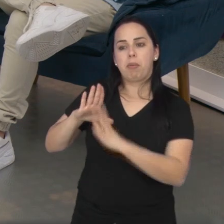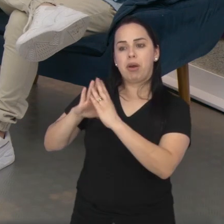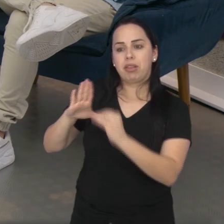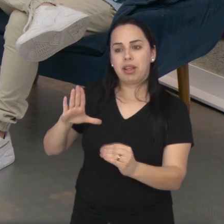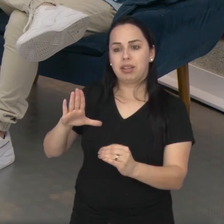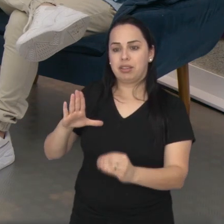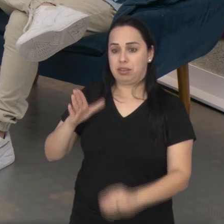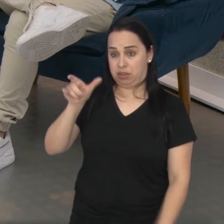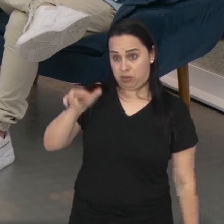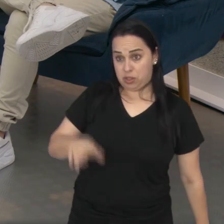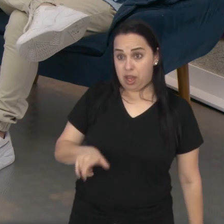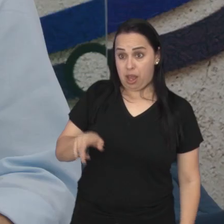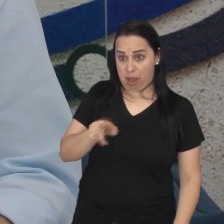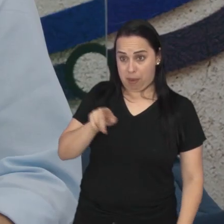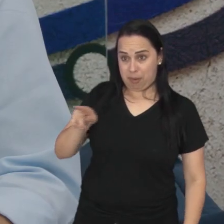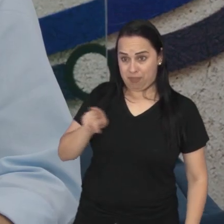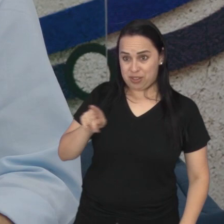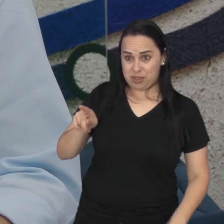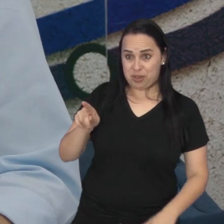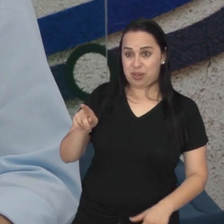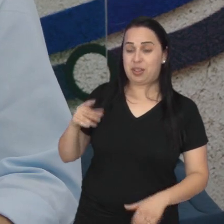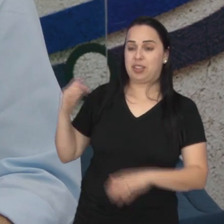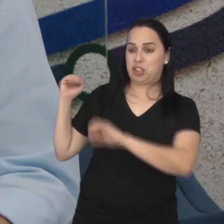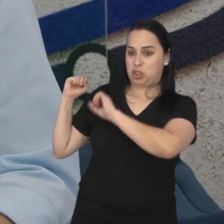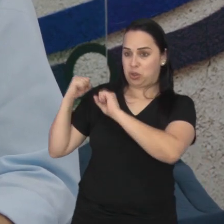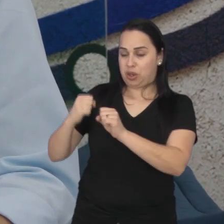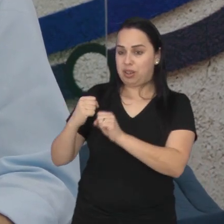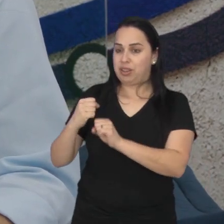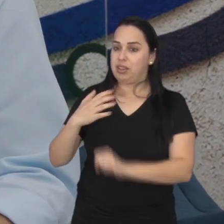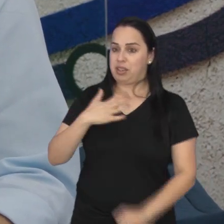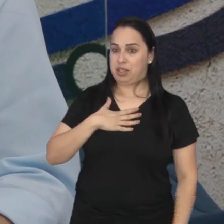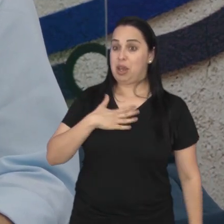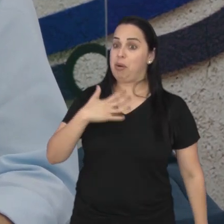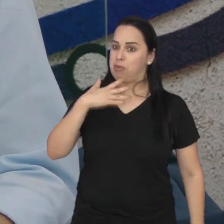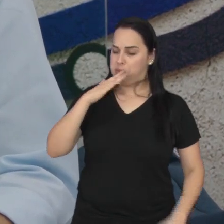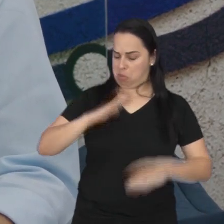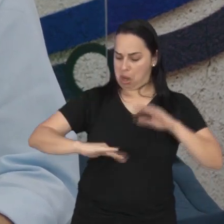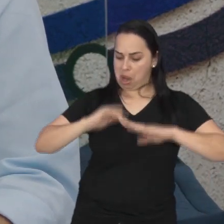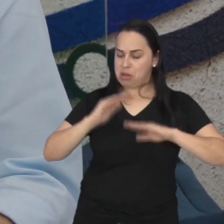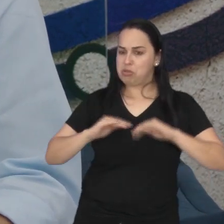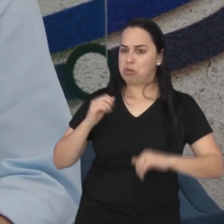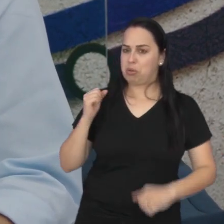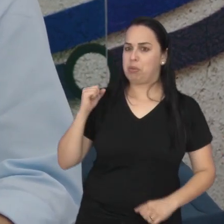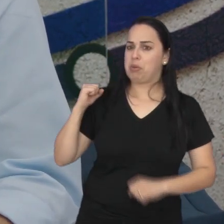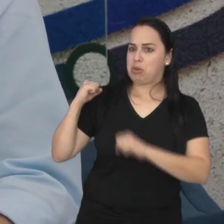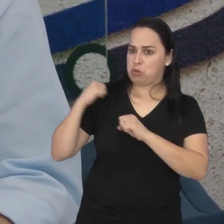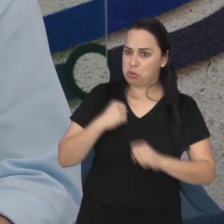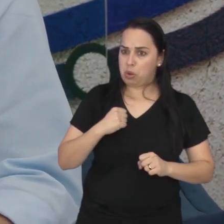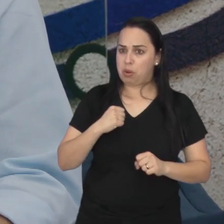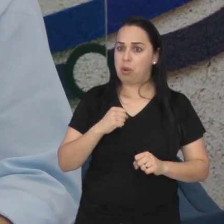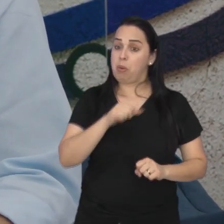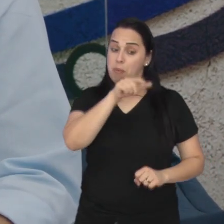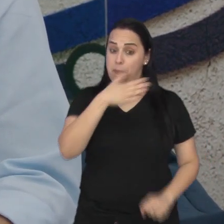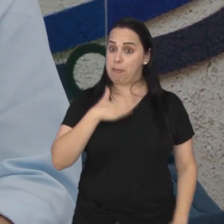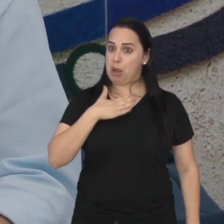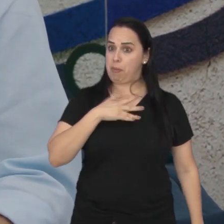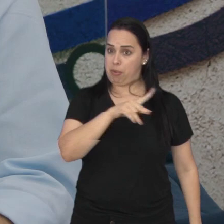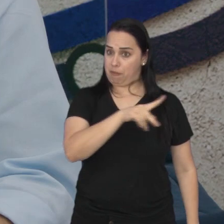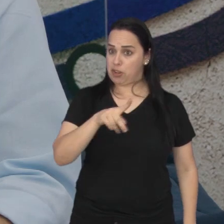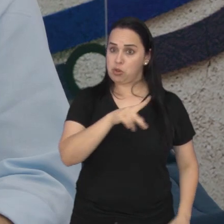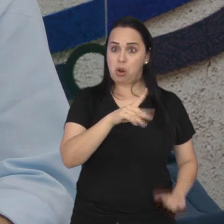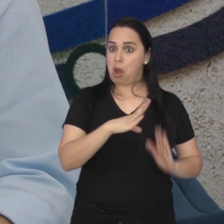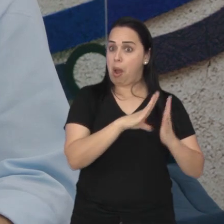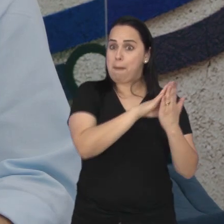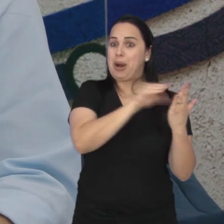isso, o senhor é professor de judô, eu pratico judô, e o meu sensei é uma inspiração para mim também. Muitas vezes, o